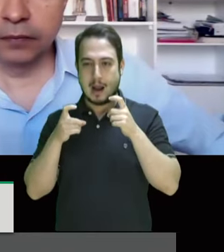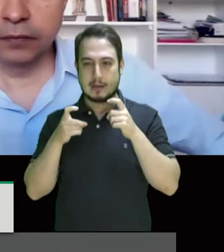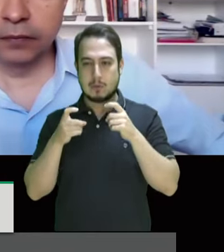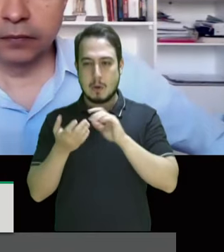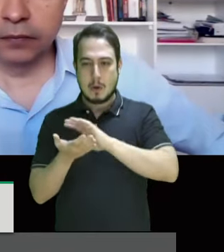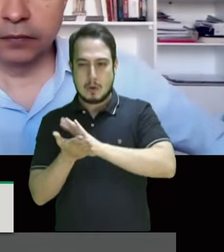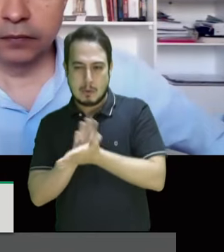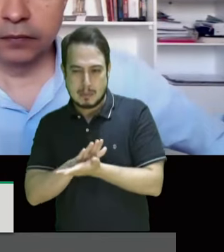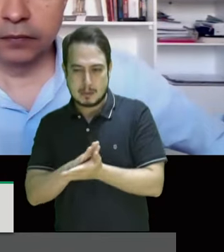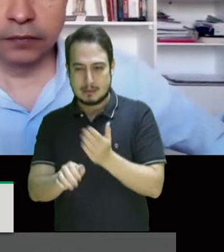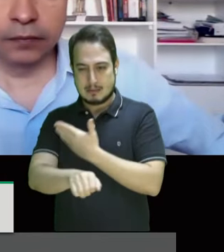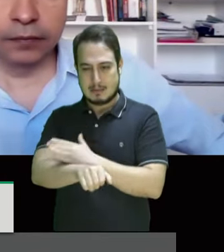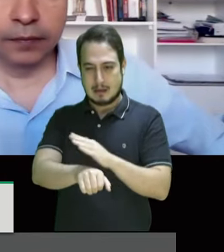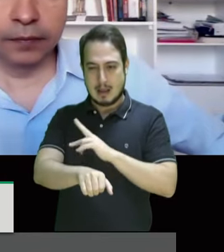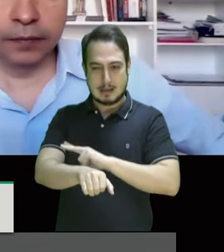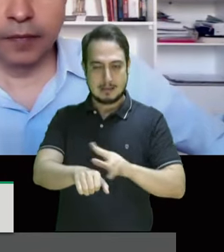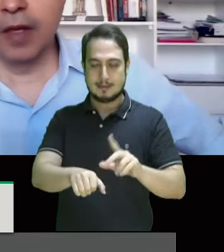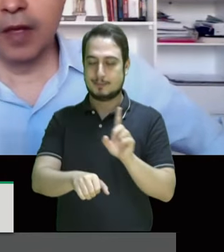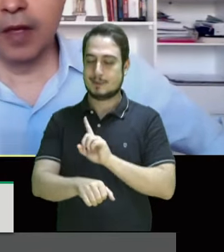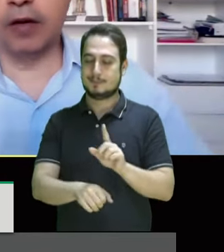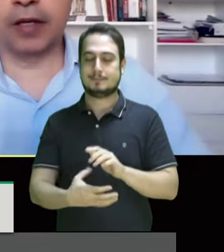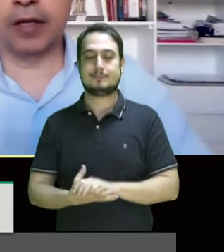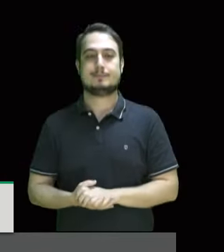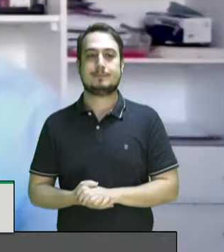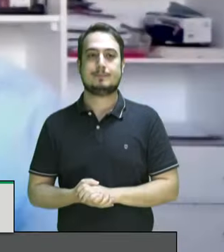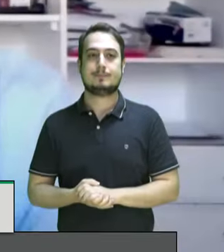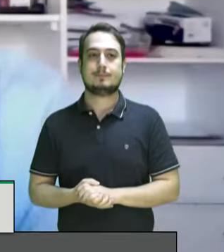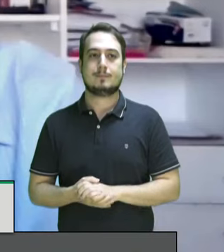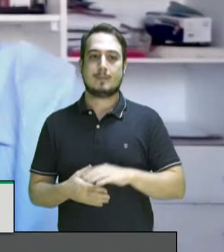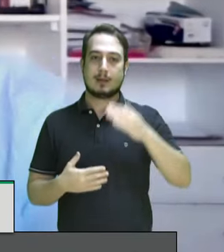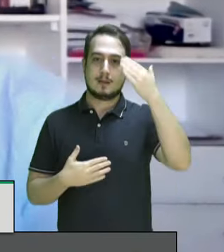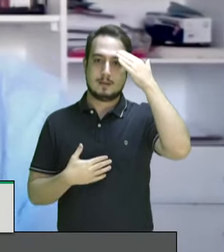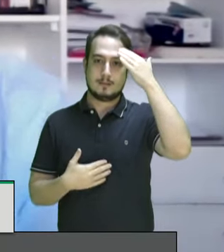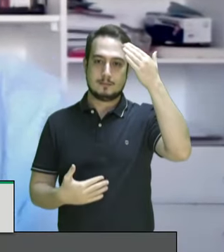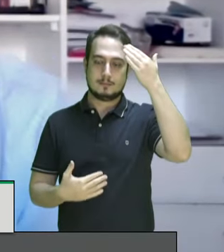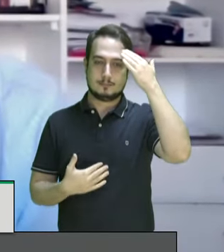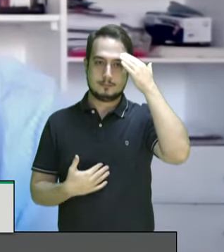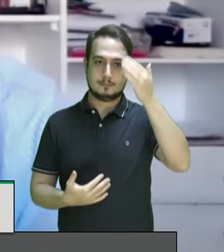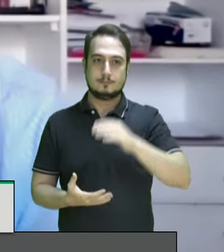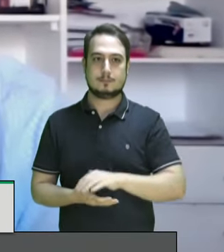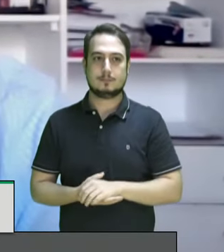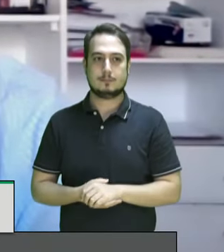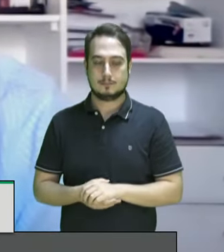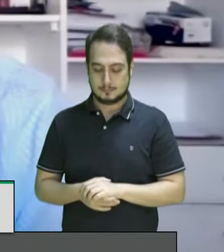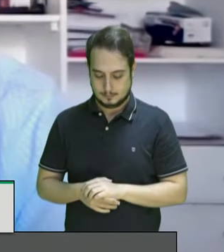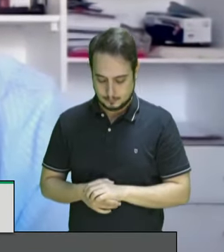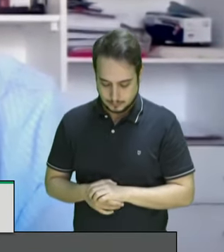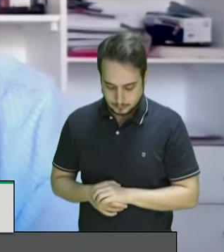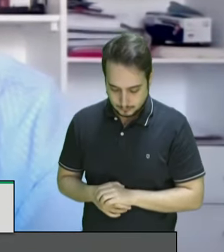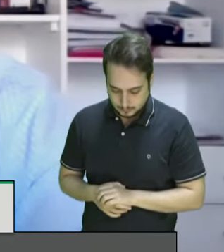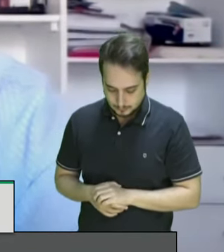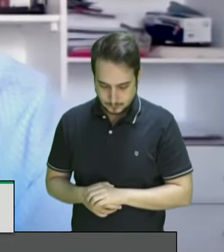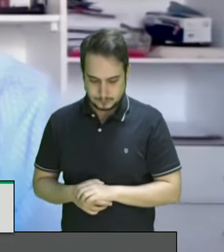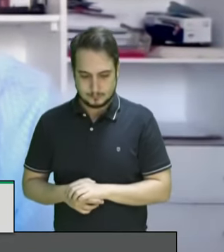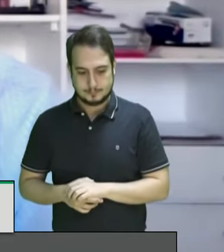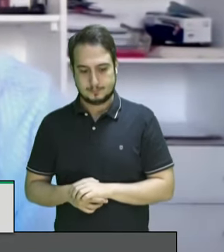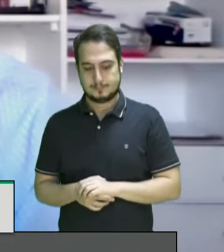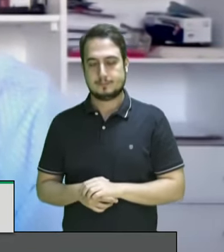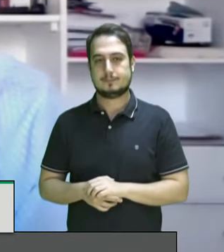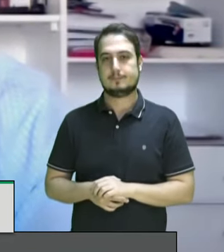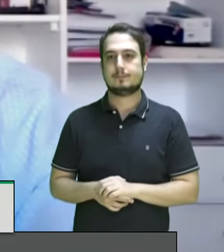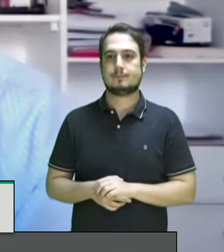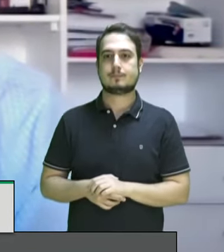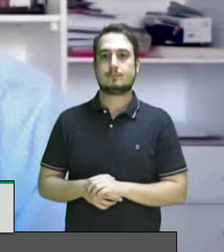racismo no nosso país muito obrigado ok muito obrigado ao deputado Helder Salomão pela participação e a